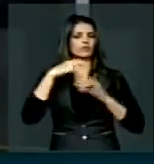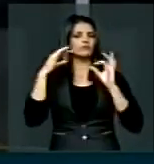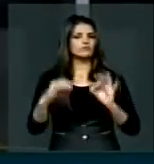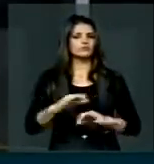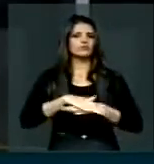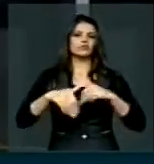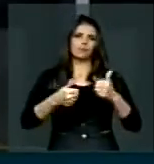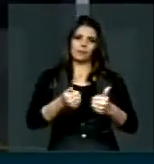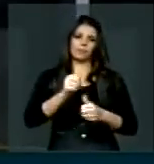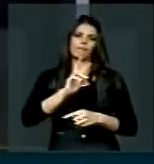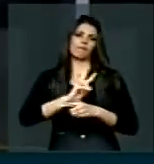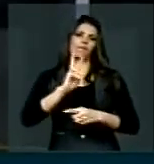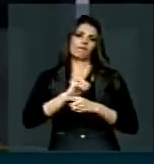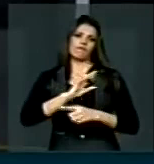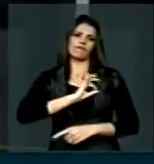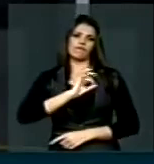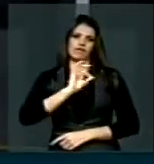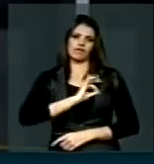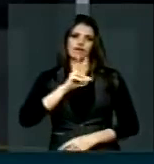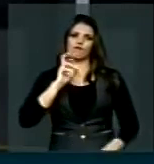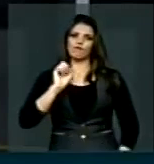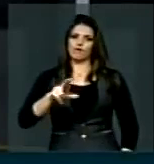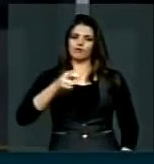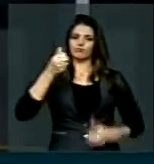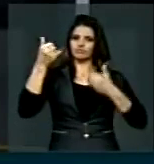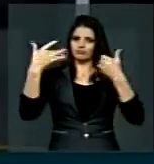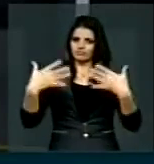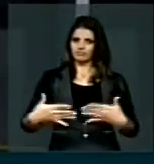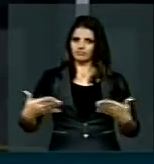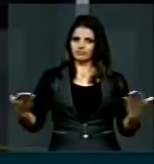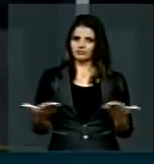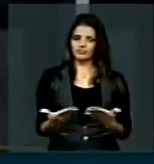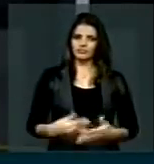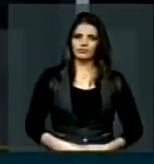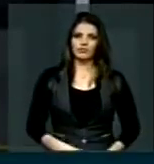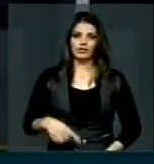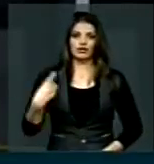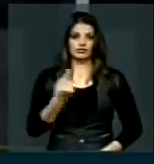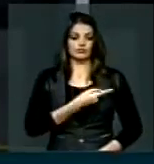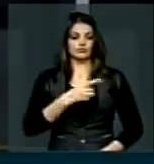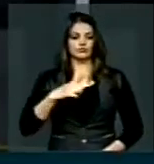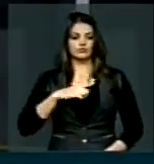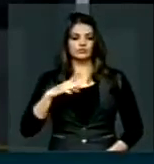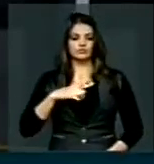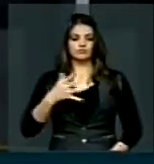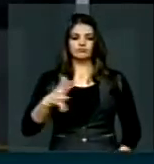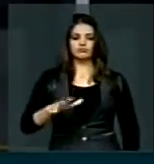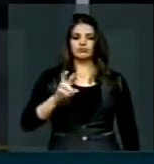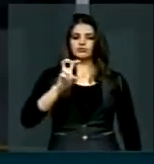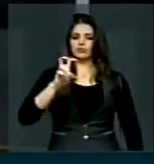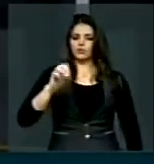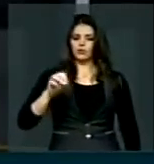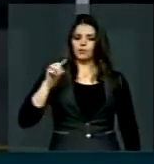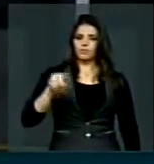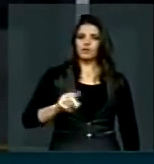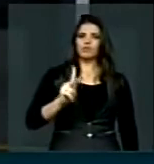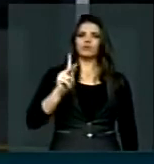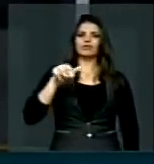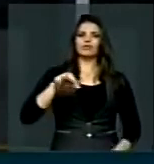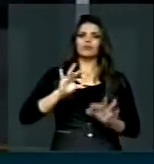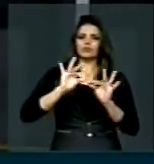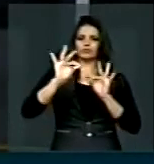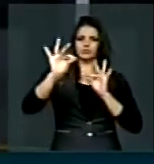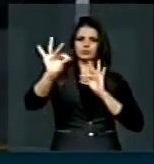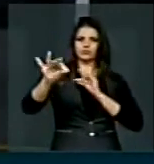Polícia Rodoviária Federal, que é o que eu vou falar aqui hoje. Veja, a gente tem, Benevides, mais de 50 mil quilômetros de